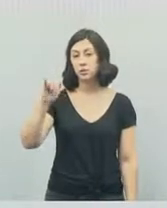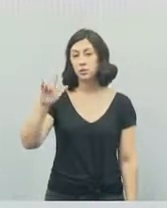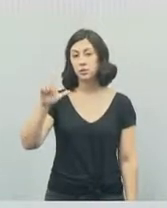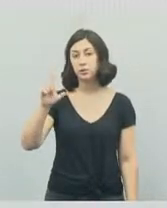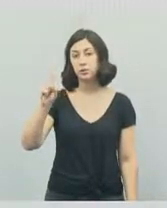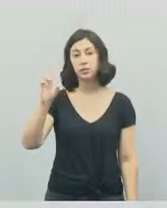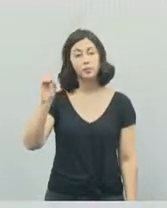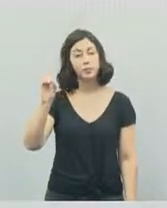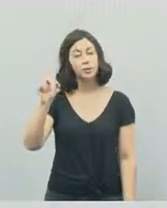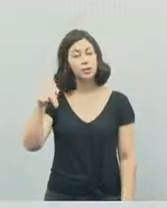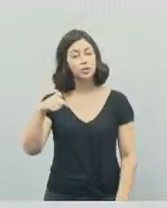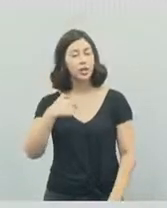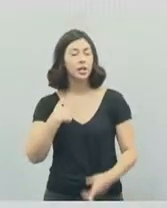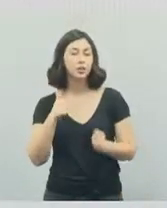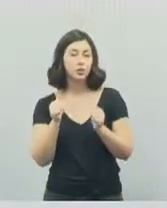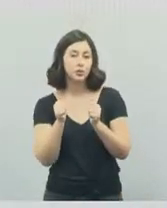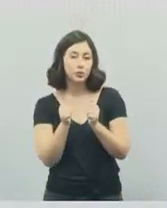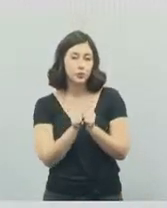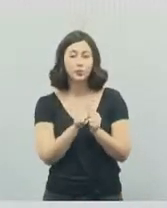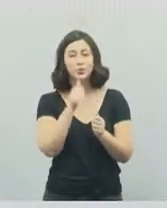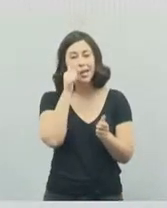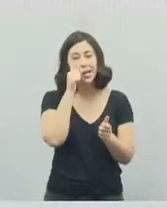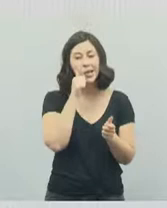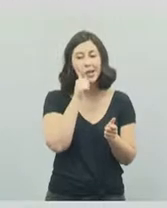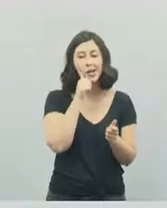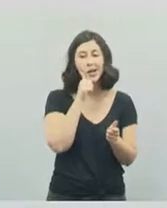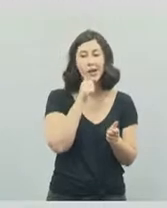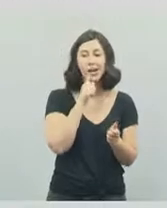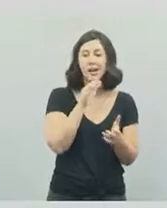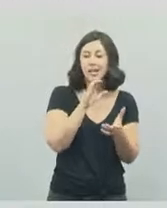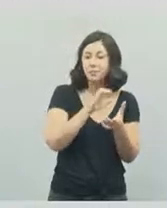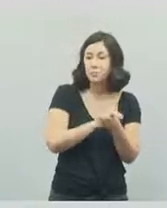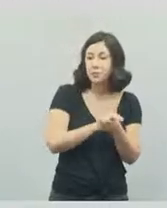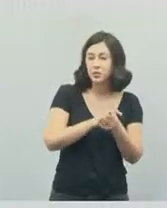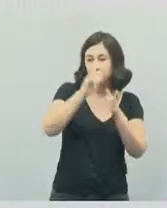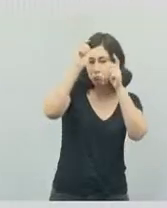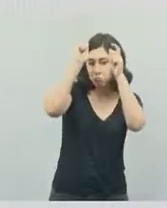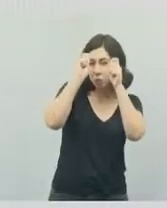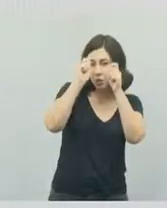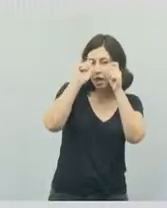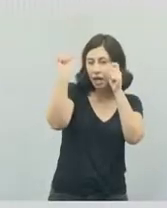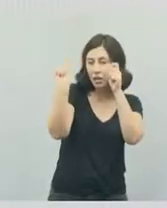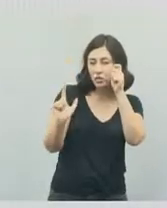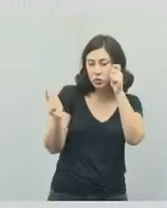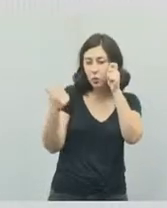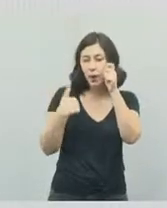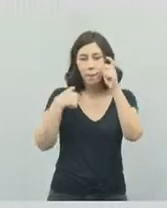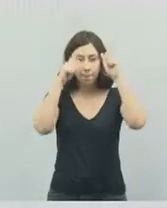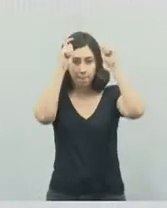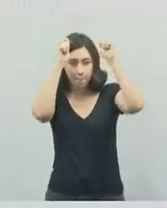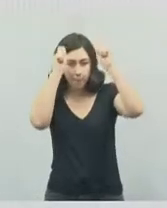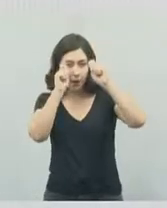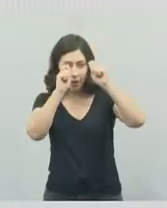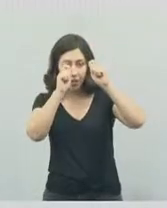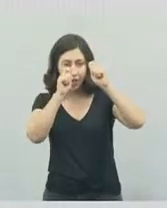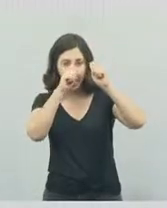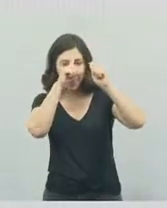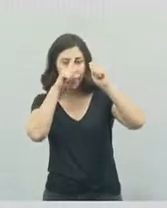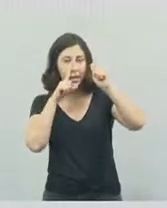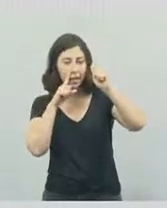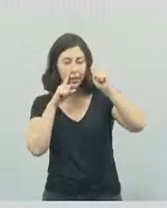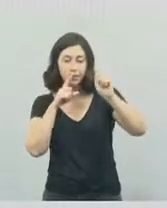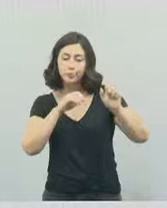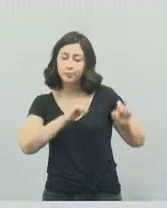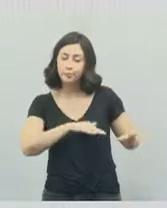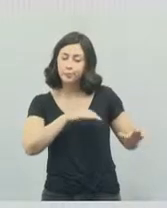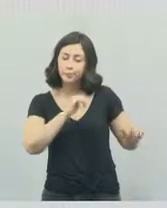cantinho, esposa com o chapéuzinho do Brasil azulzinho, eu com o chapéu amarelinho do Brasil, Caminhada do